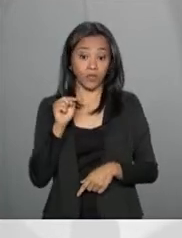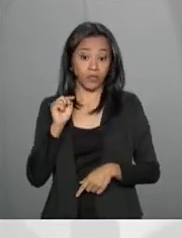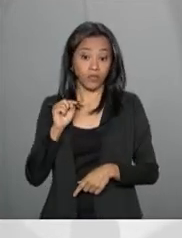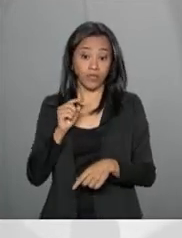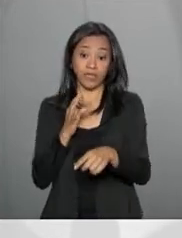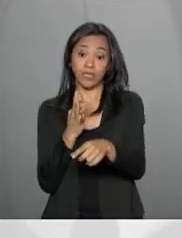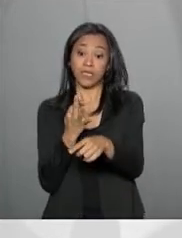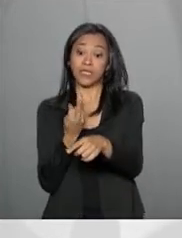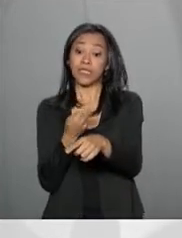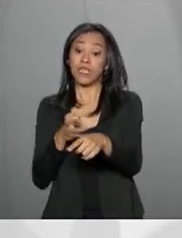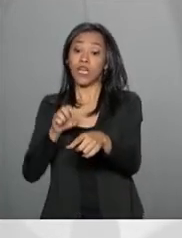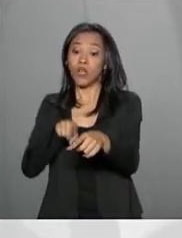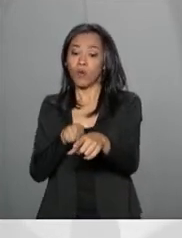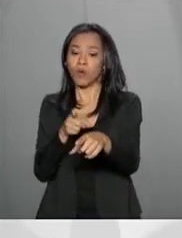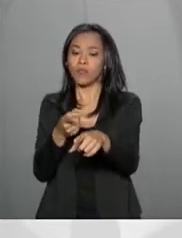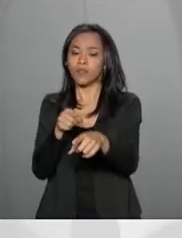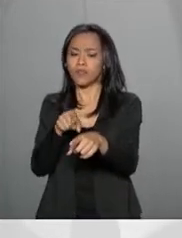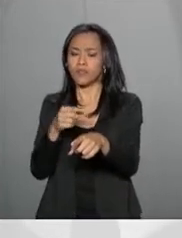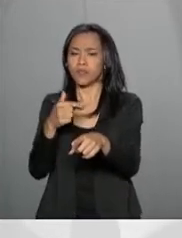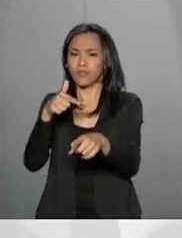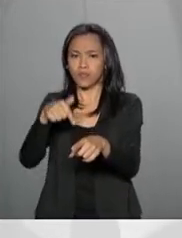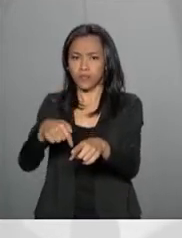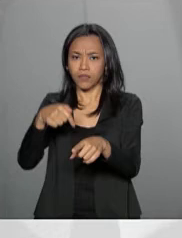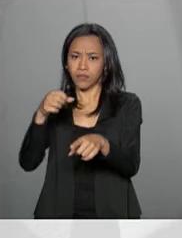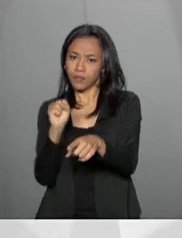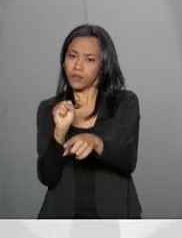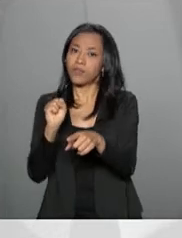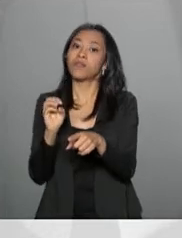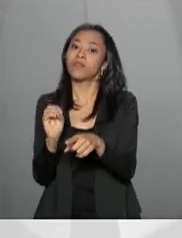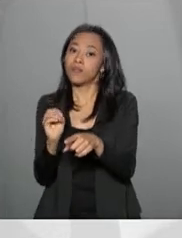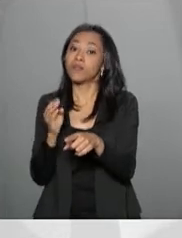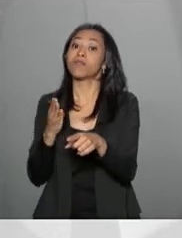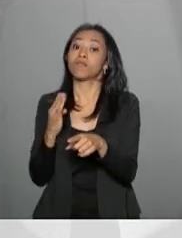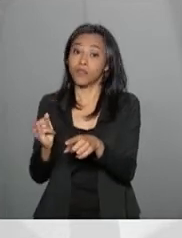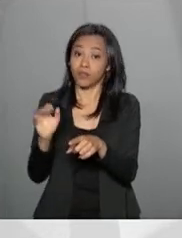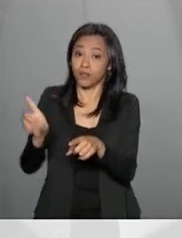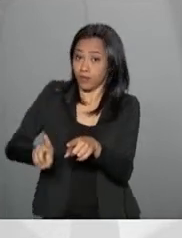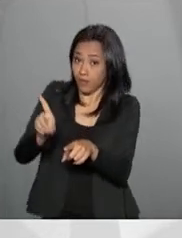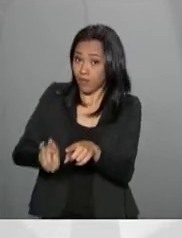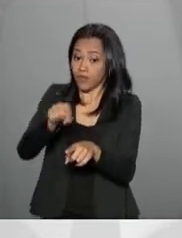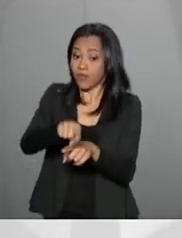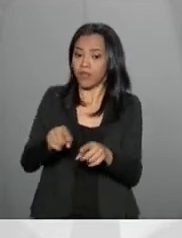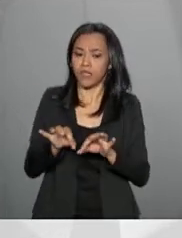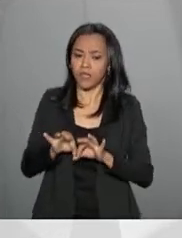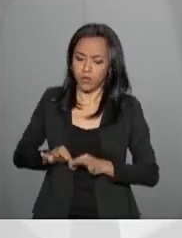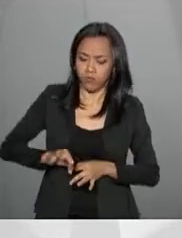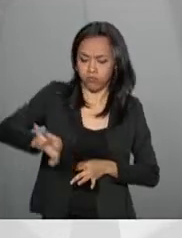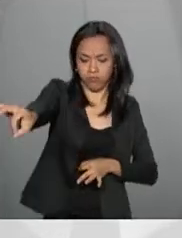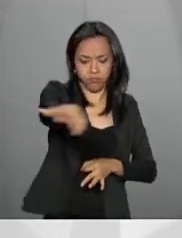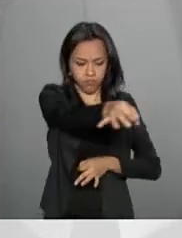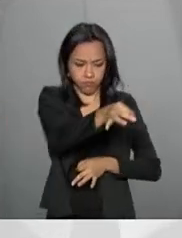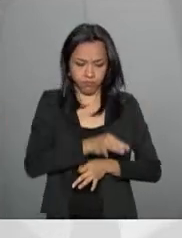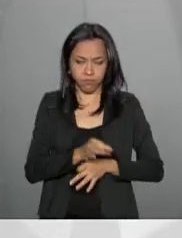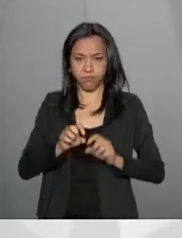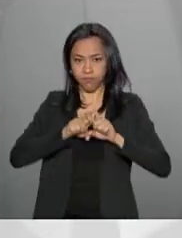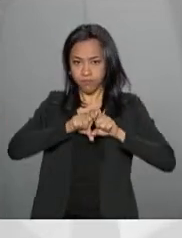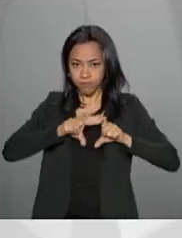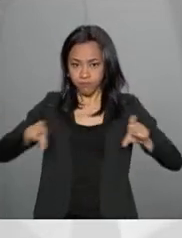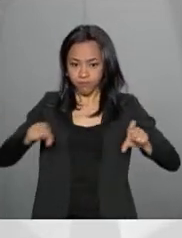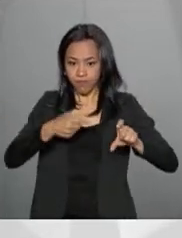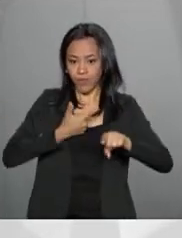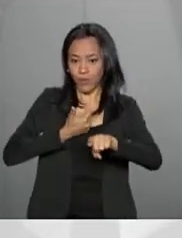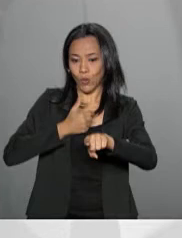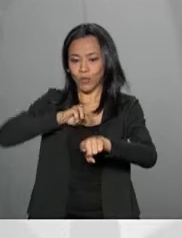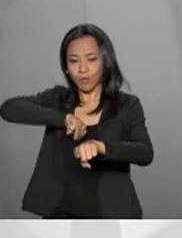,780 bilhões e somam um território de aproximadamente 12,8 milhões